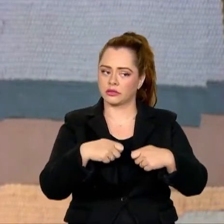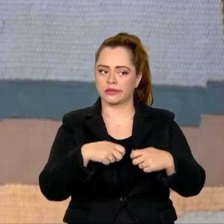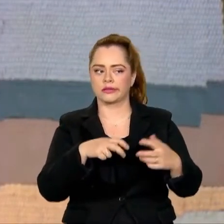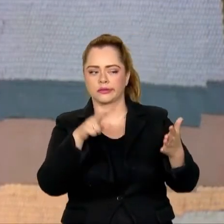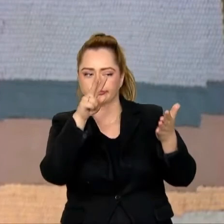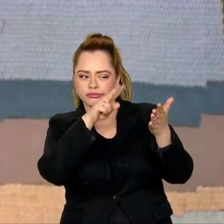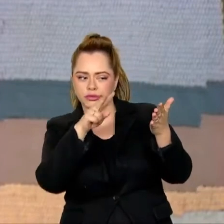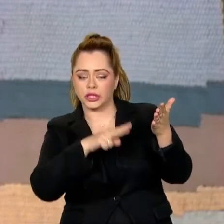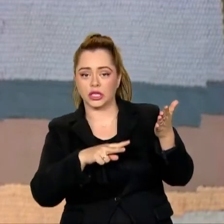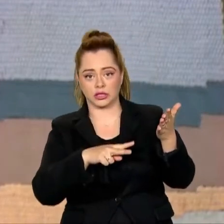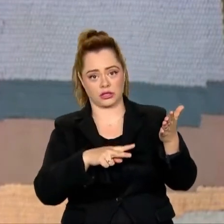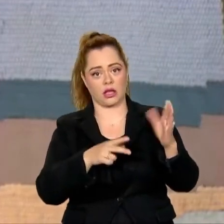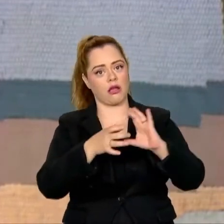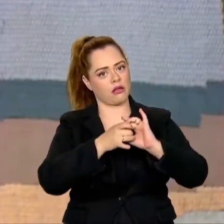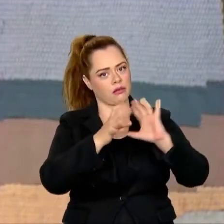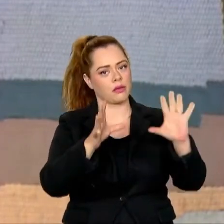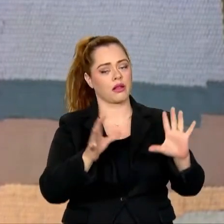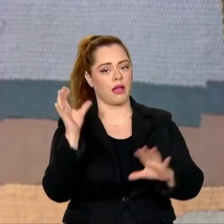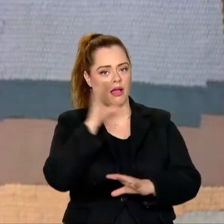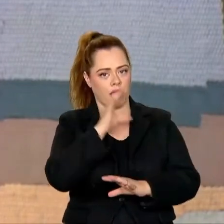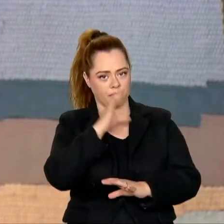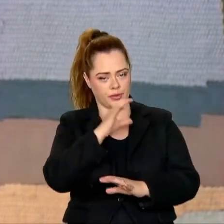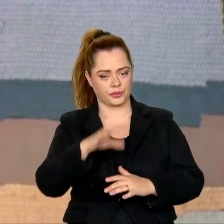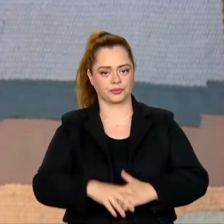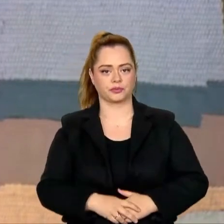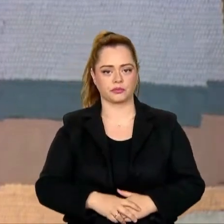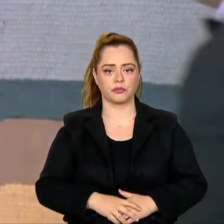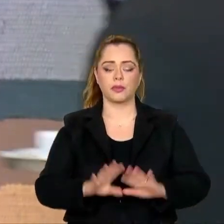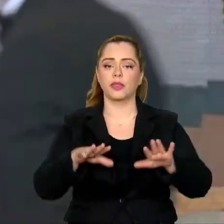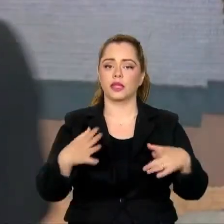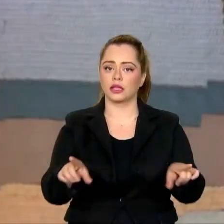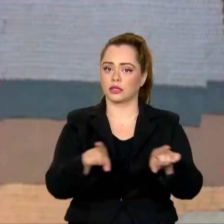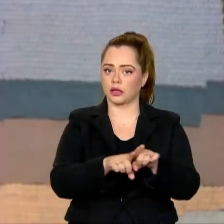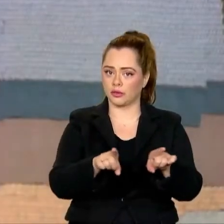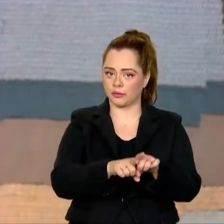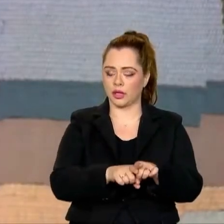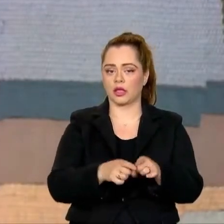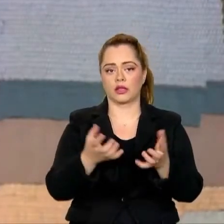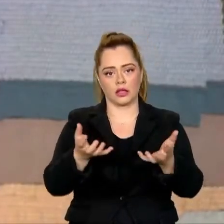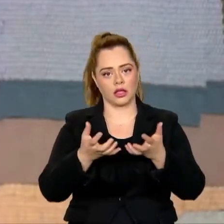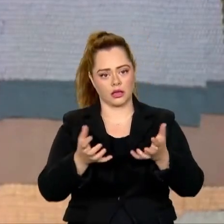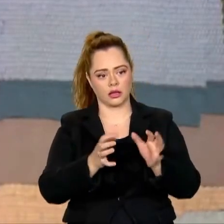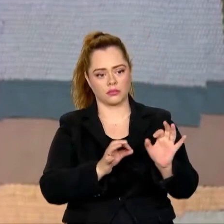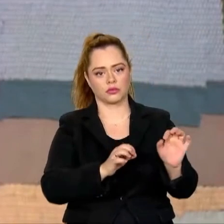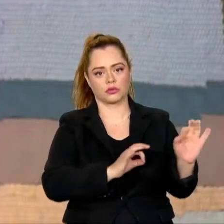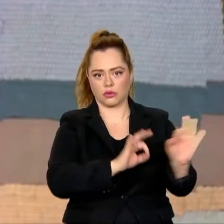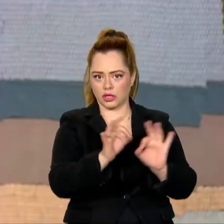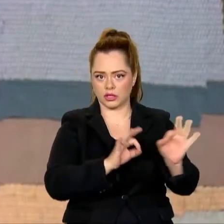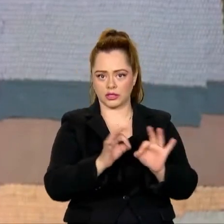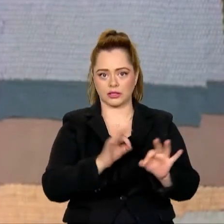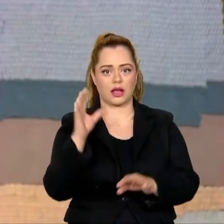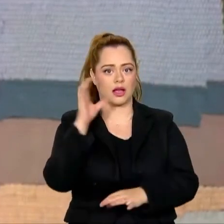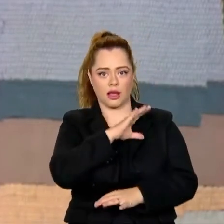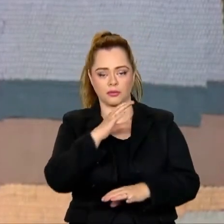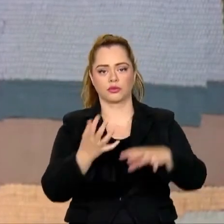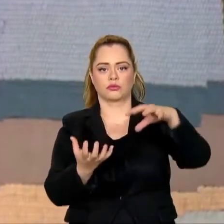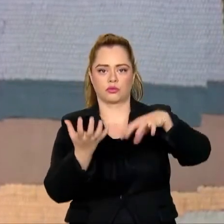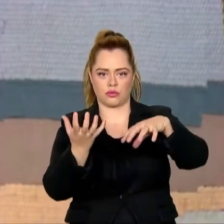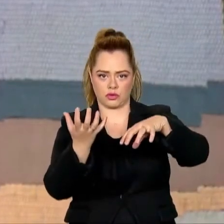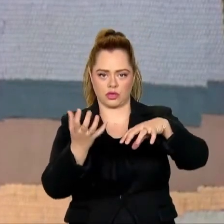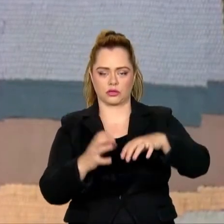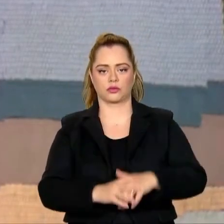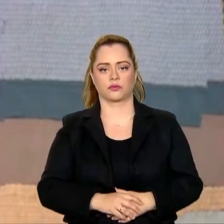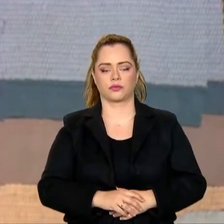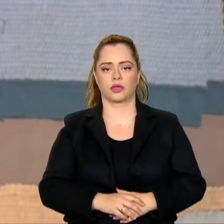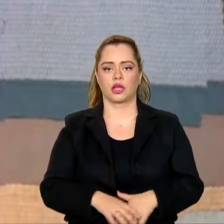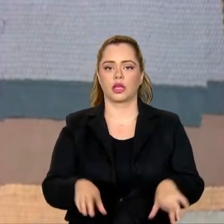rapidamente. Também buscaremos agilizar isso no Congresso. Um outro aspecto que nós estamos, junto